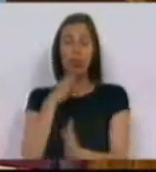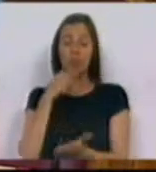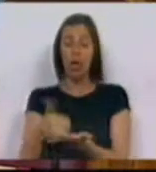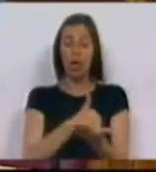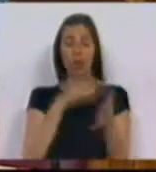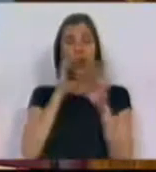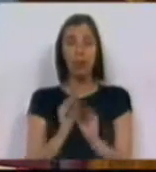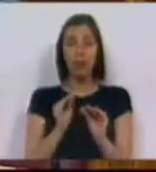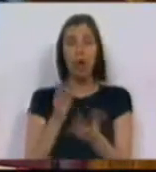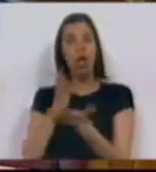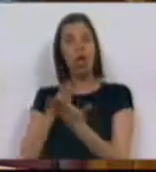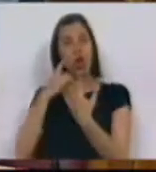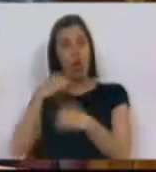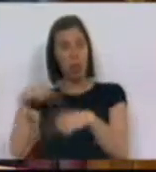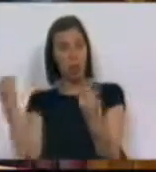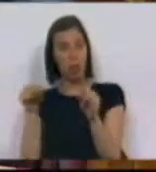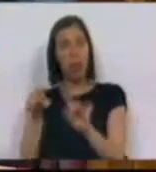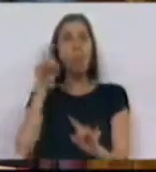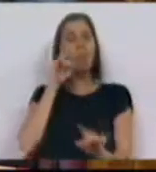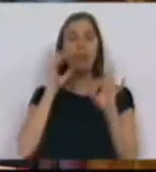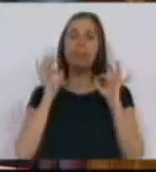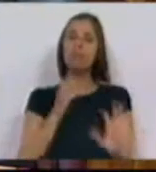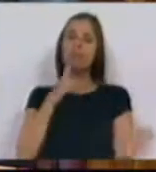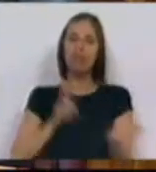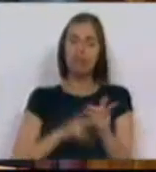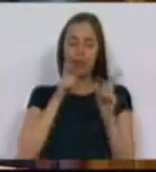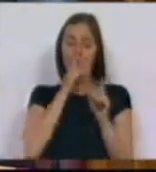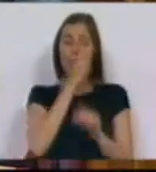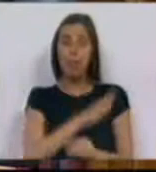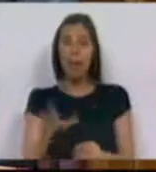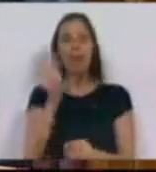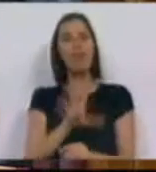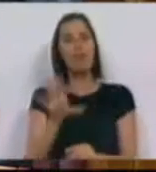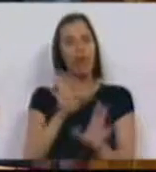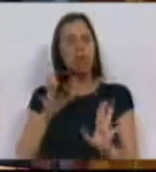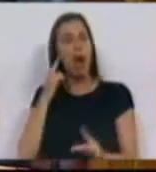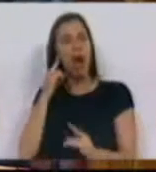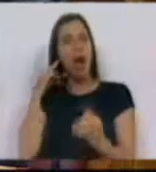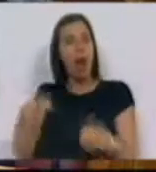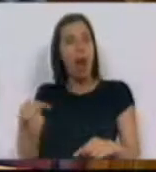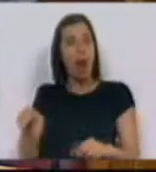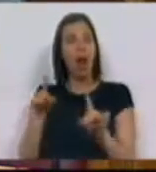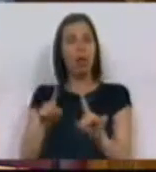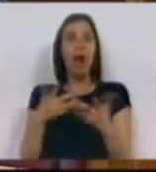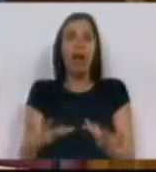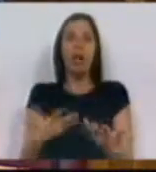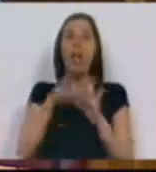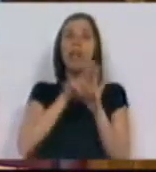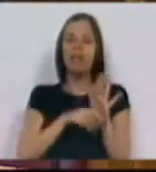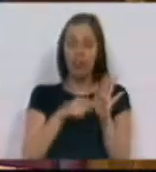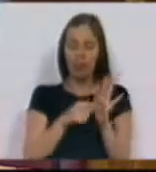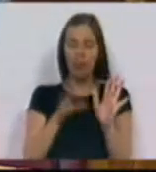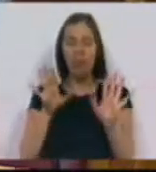recursos pedagógicos na escola pública, garantir a efetiva implementação dos mecanismos já existentes do atual regime